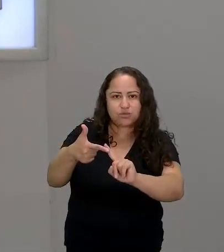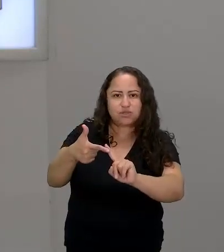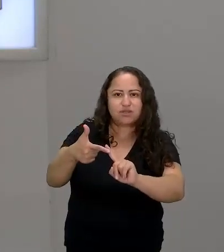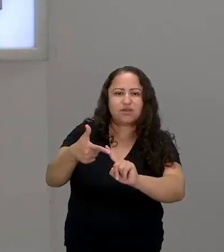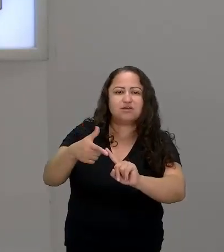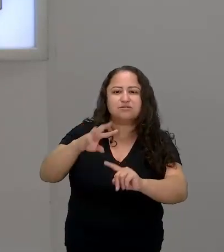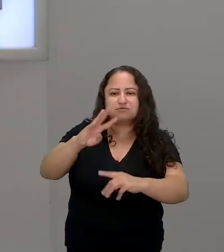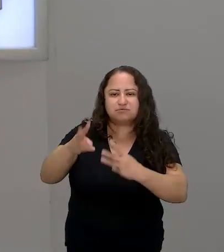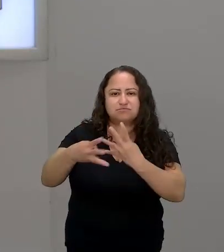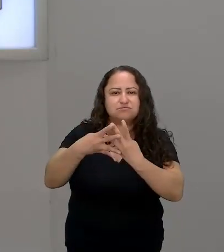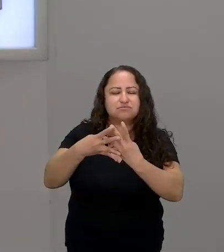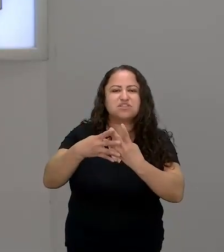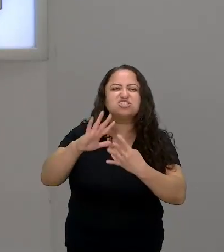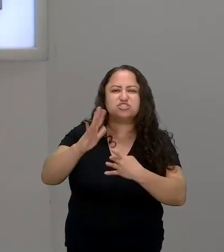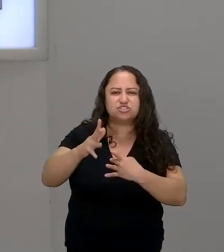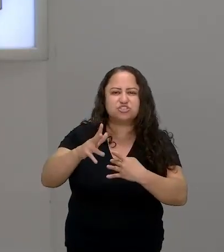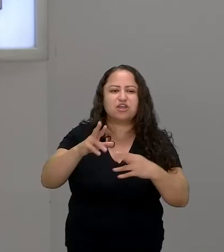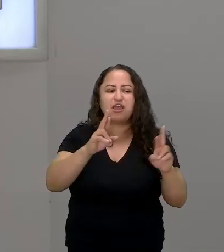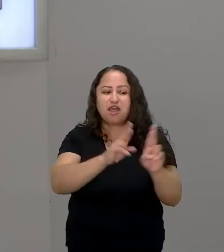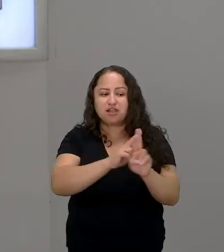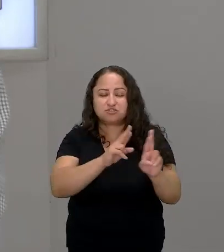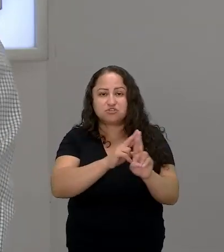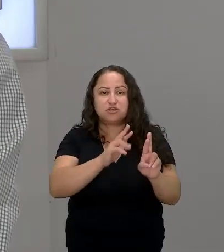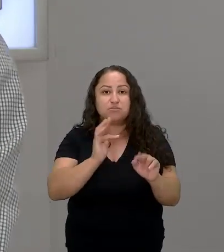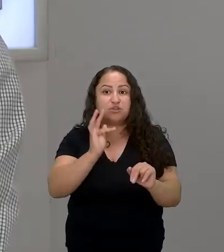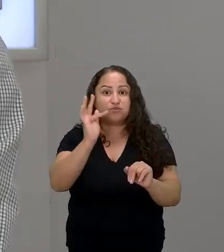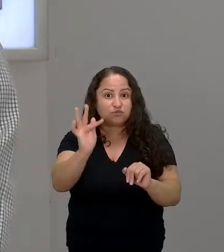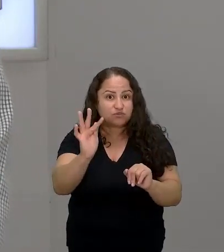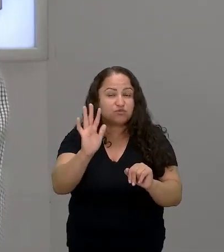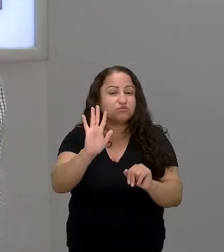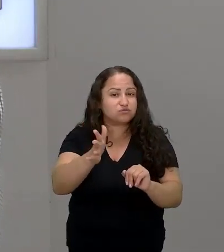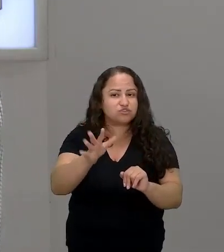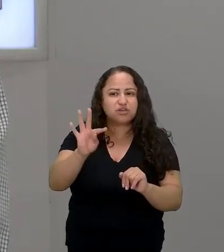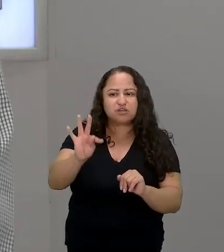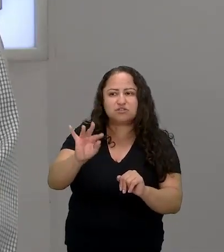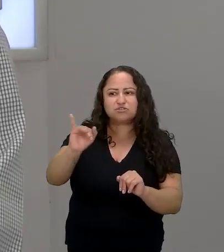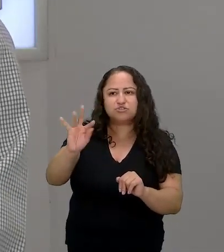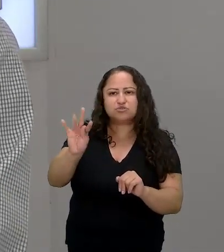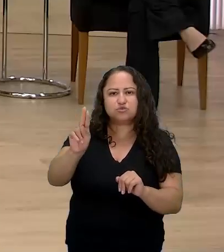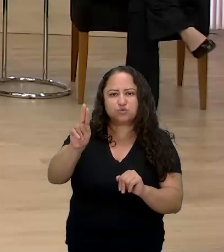relacionamento futuro da tituba então é bem interessante mesmo esse livro